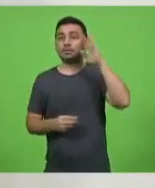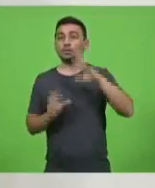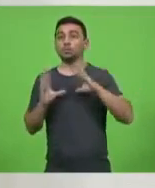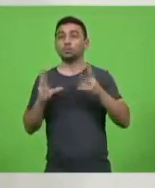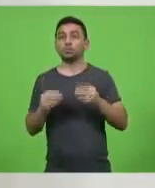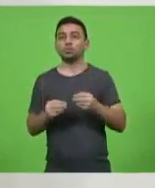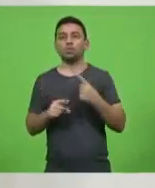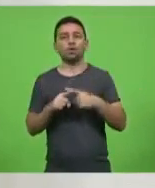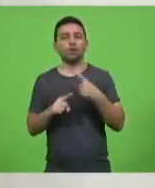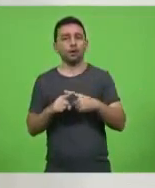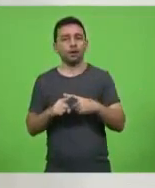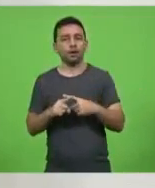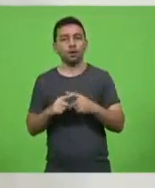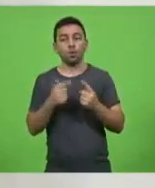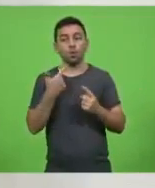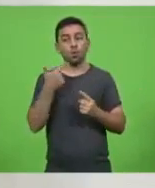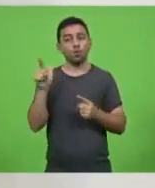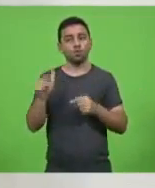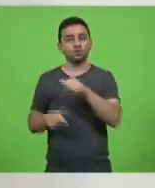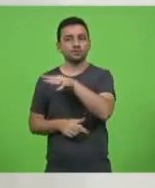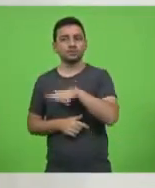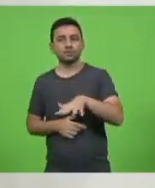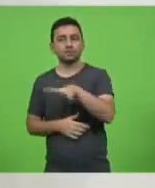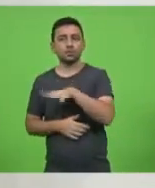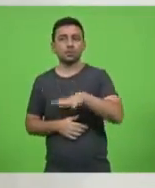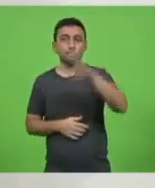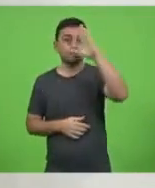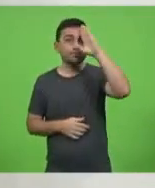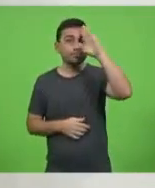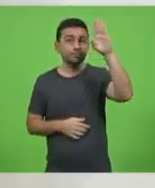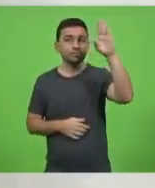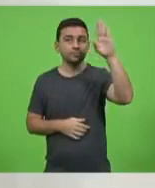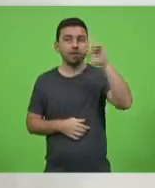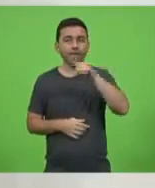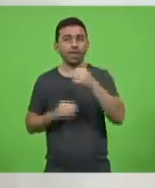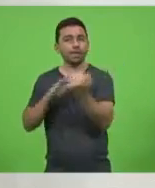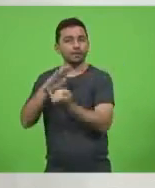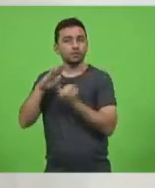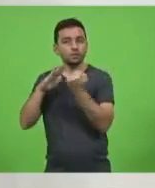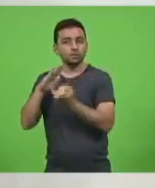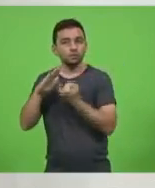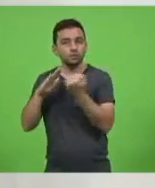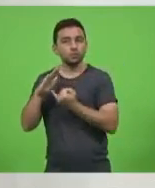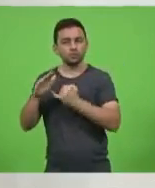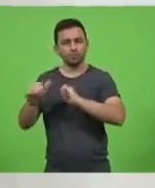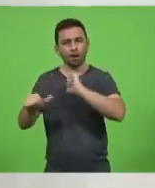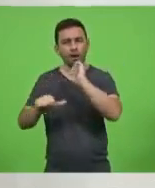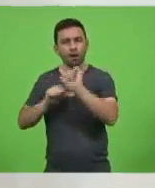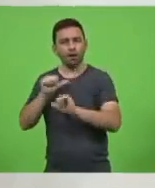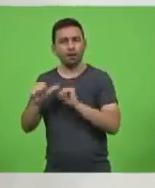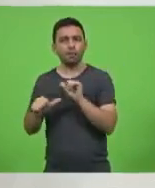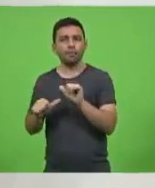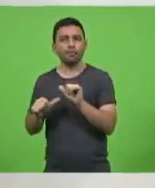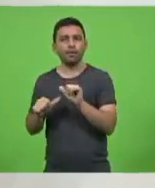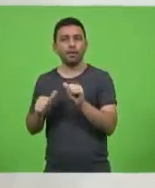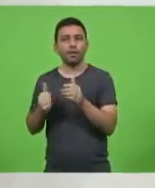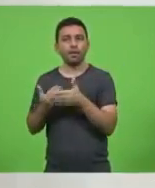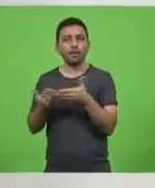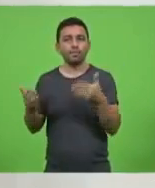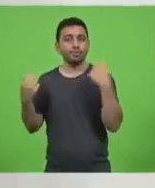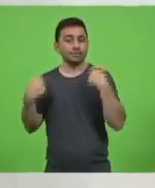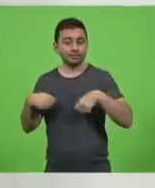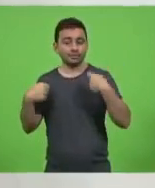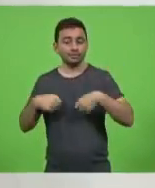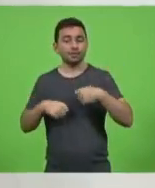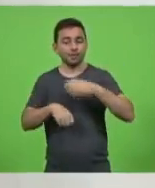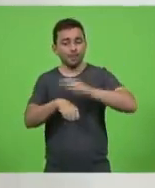Outros setores, principalmente a indústria de transformação, está necessitando de mão de